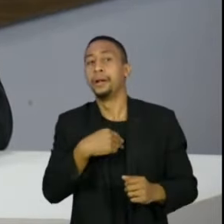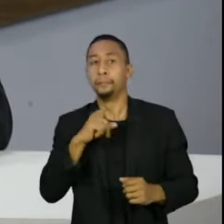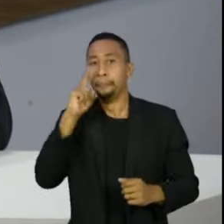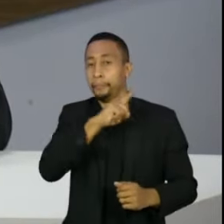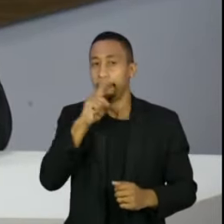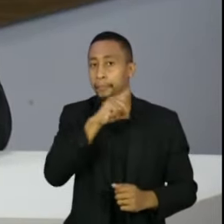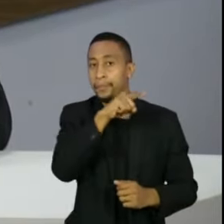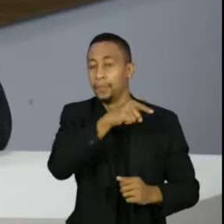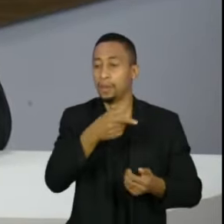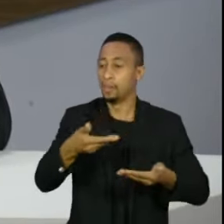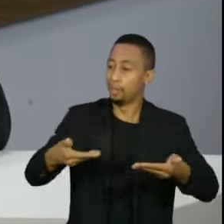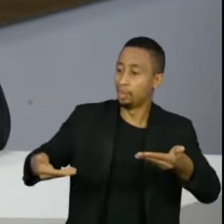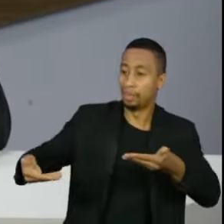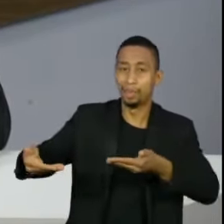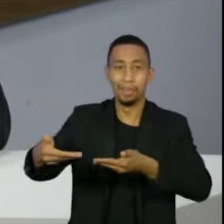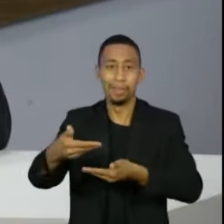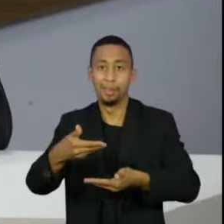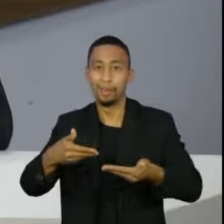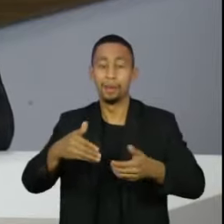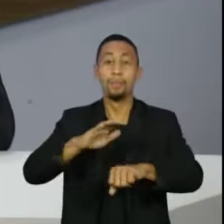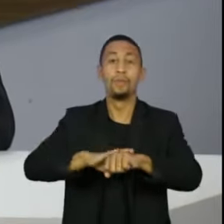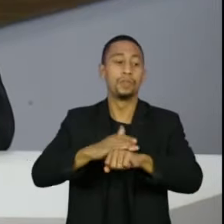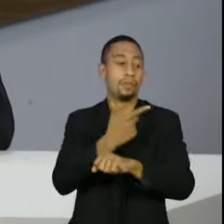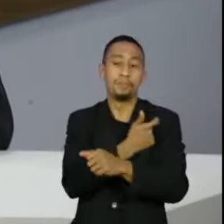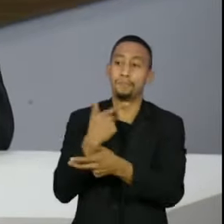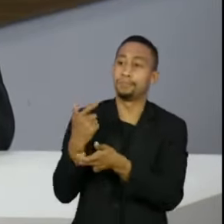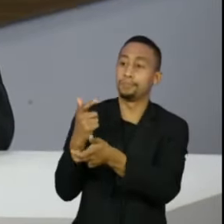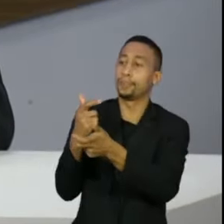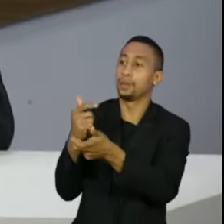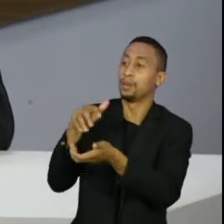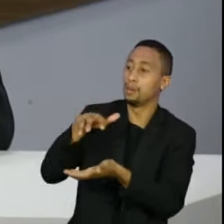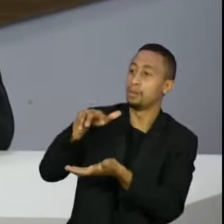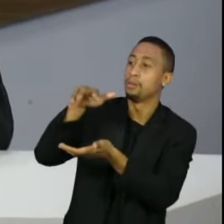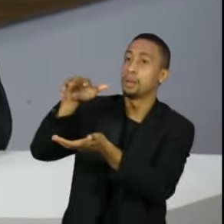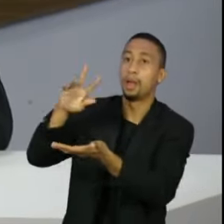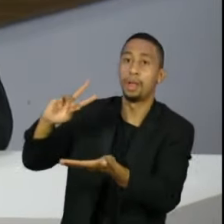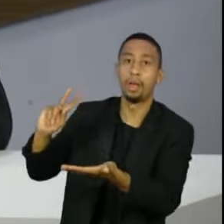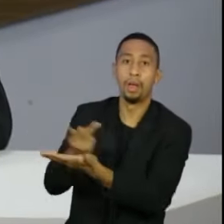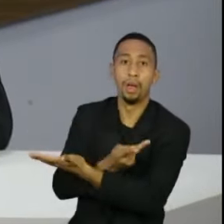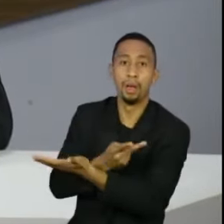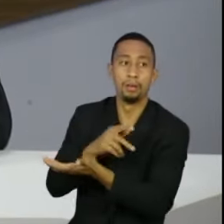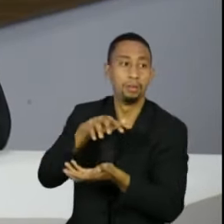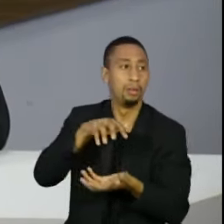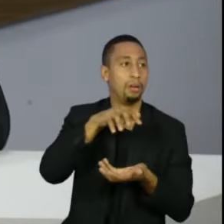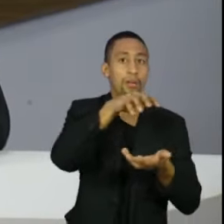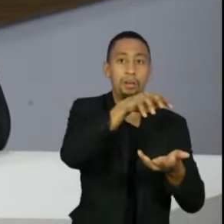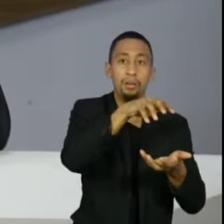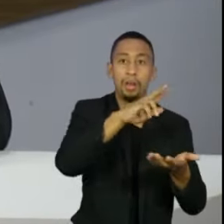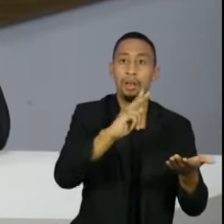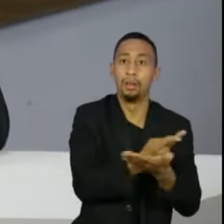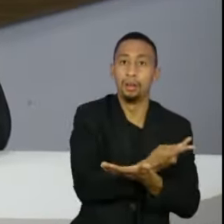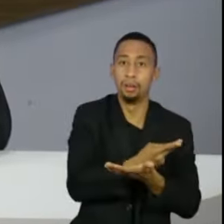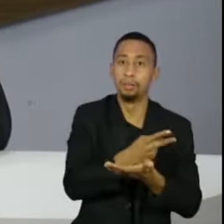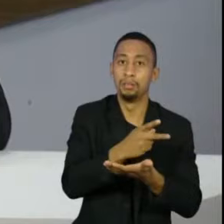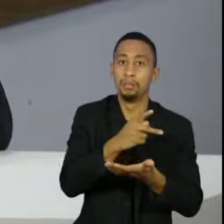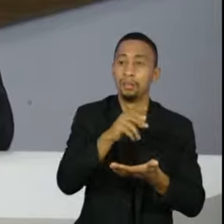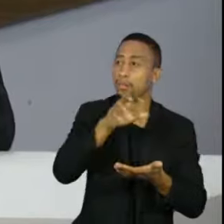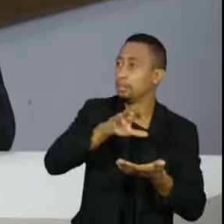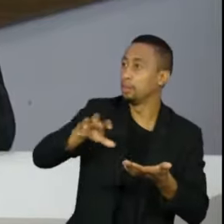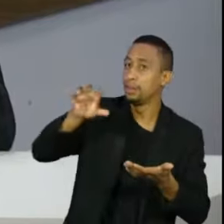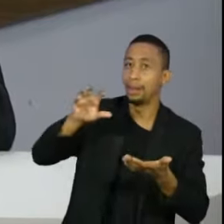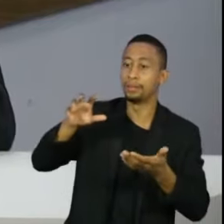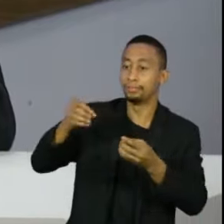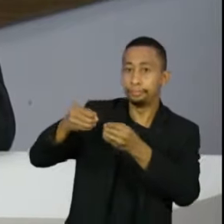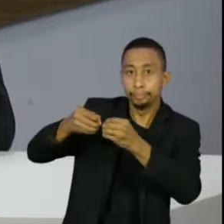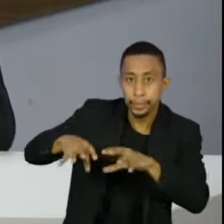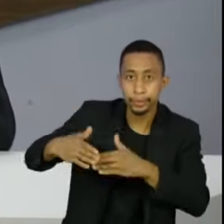articulação para a produção e distribuição de vacinas? Não falta uma resposta mais contundente do que simplesmente ficar consertando o que